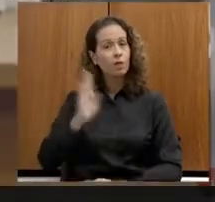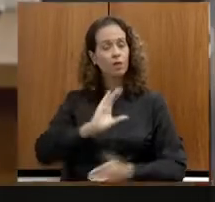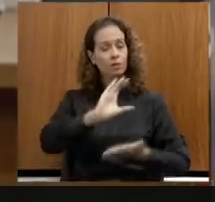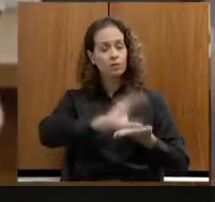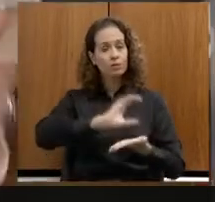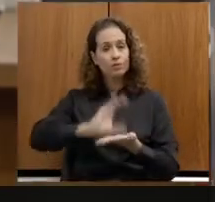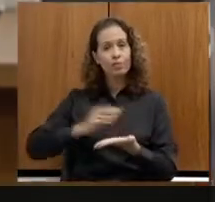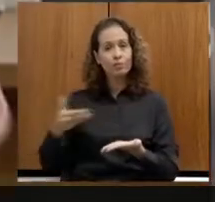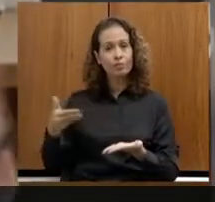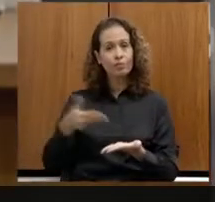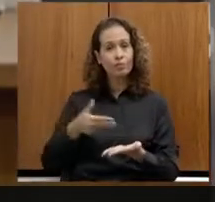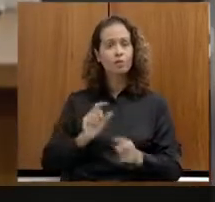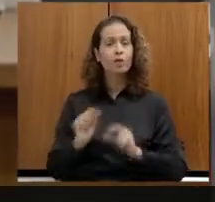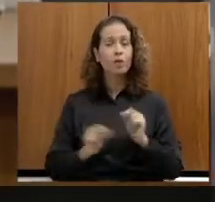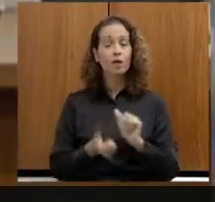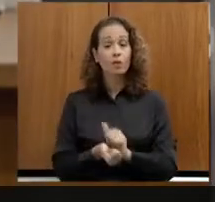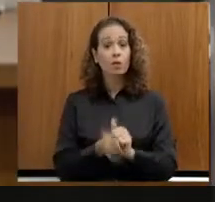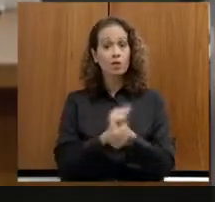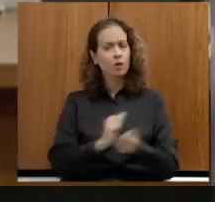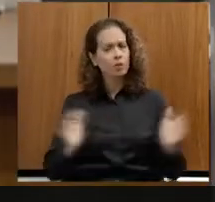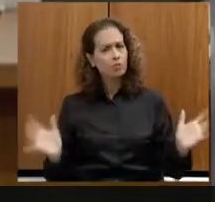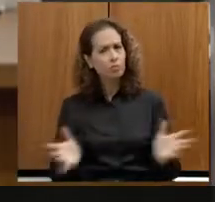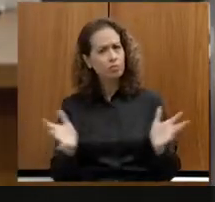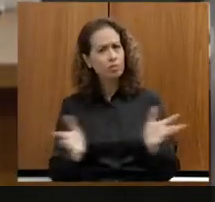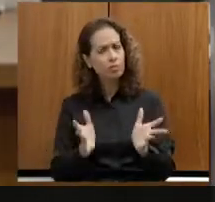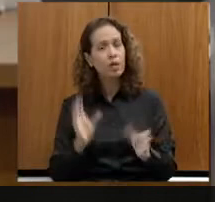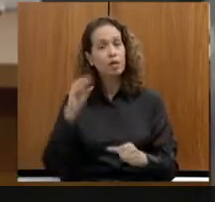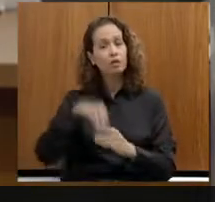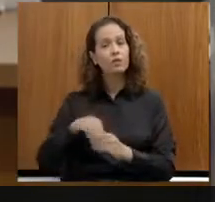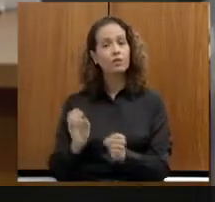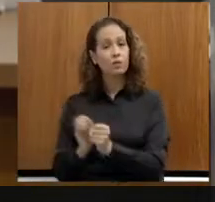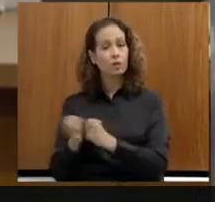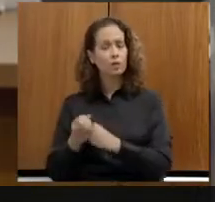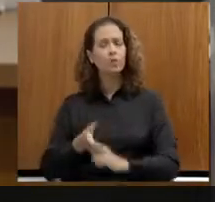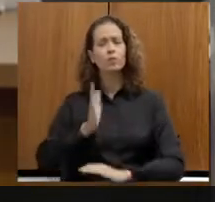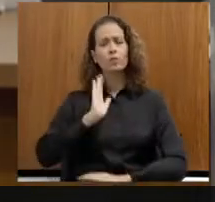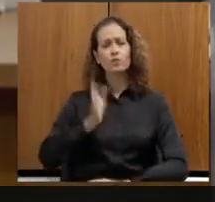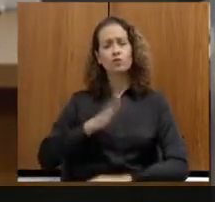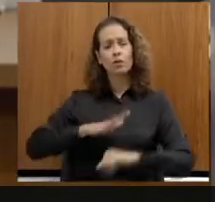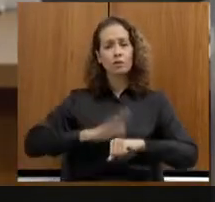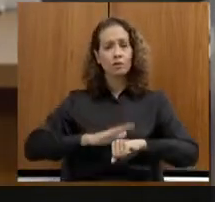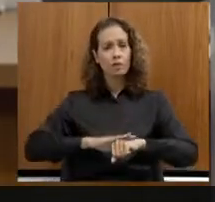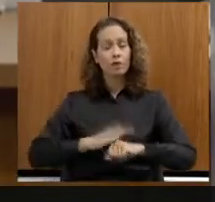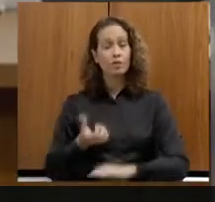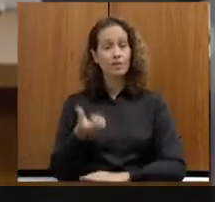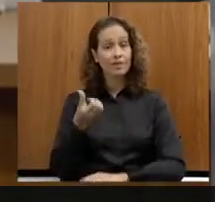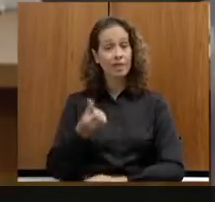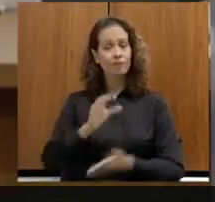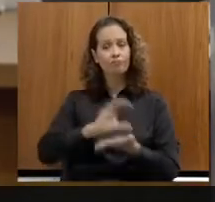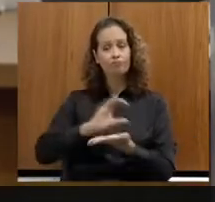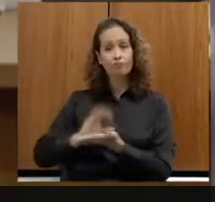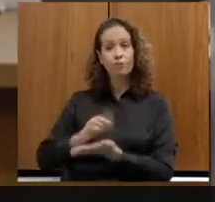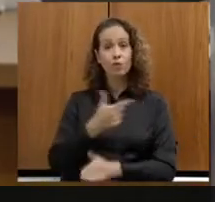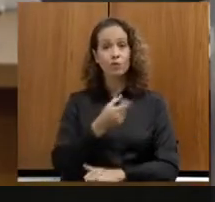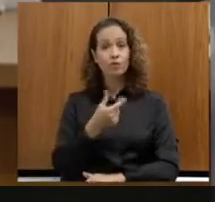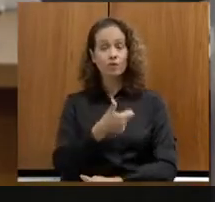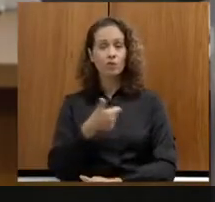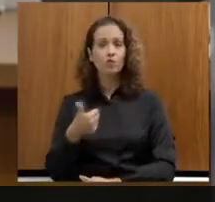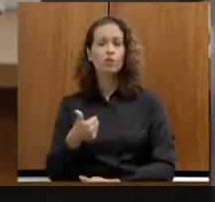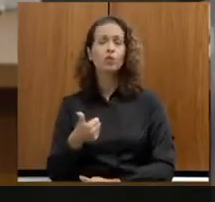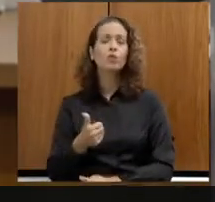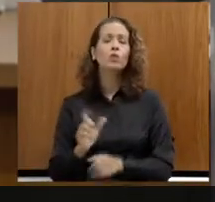para fomentar o esporte no município. Nós já fizemos seis captações em 2021, com 125